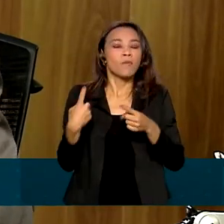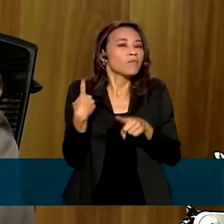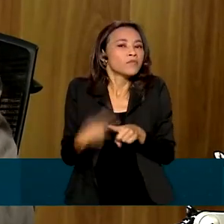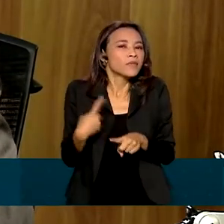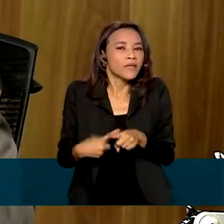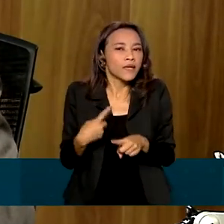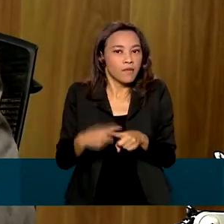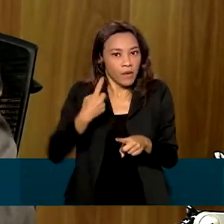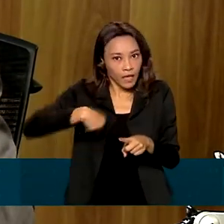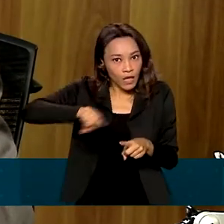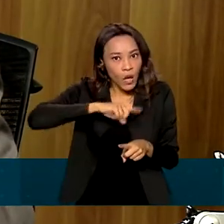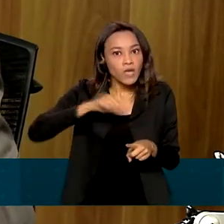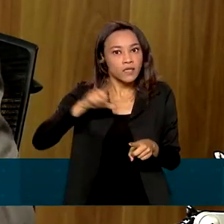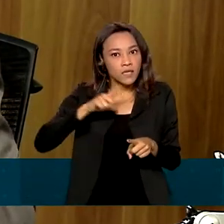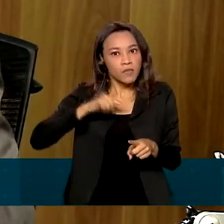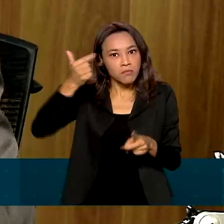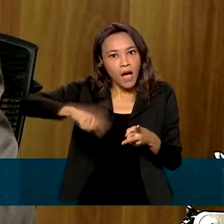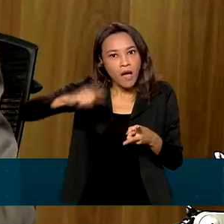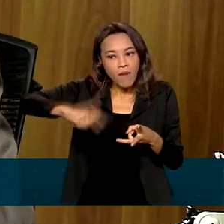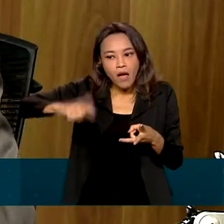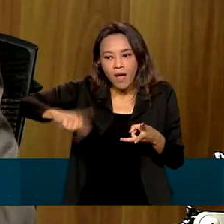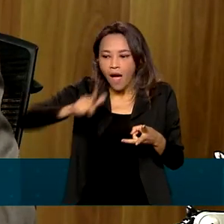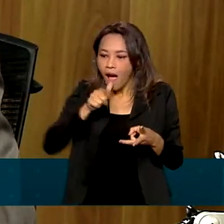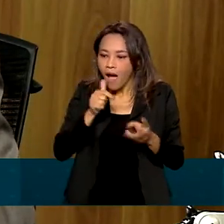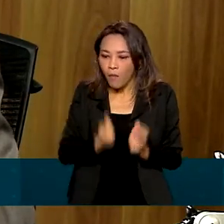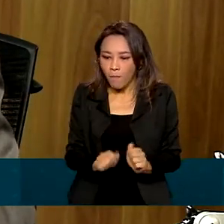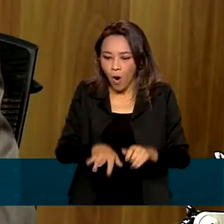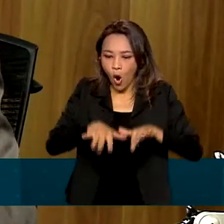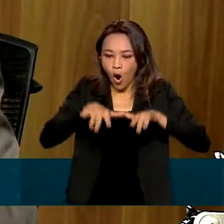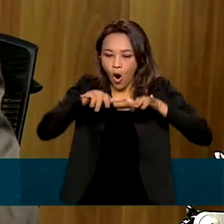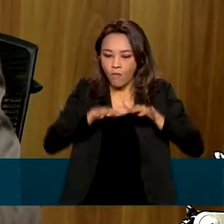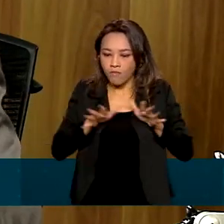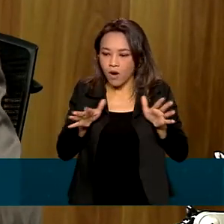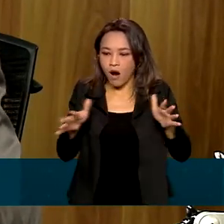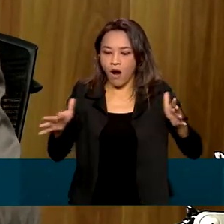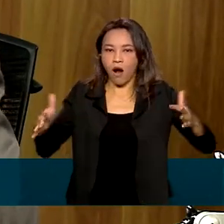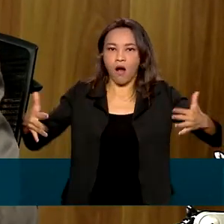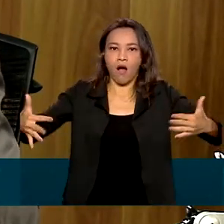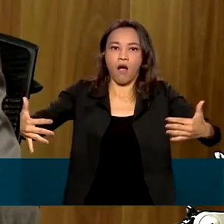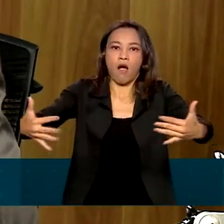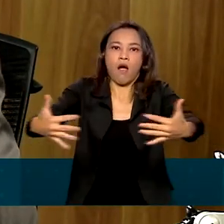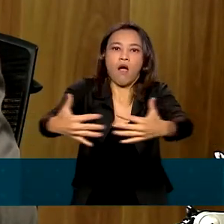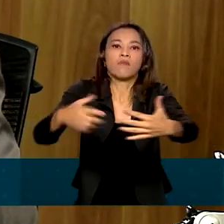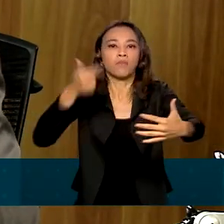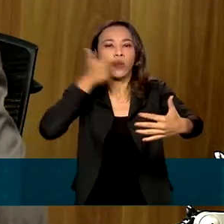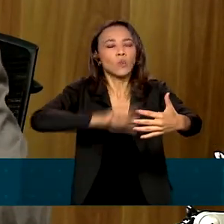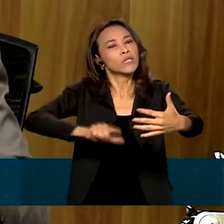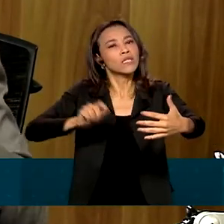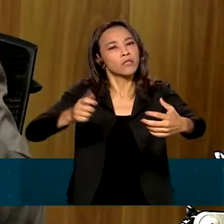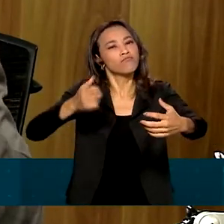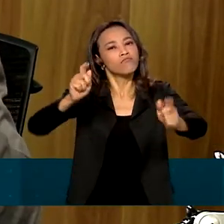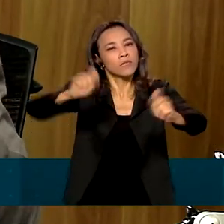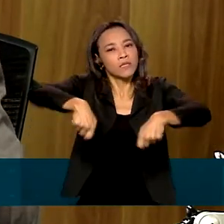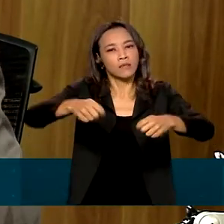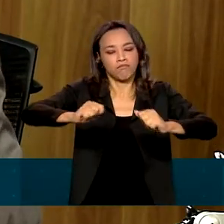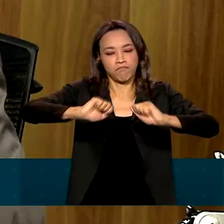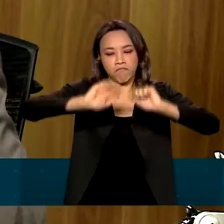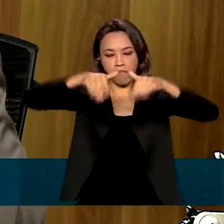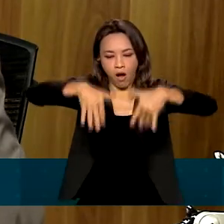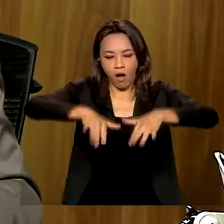Para armazenar mais água nos reservatórios de cabeceira e com isso termos um montante, um volume suficiente para